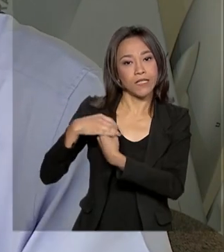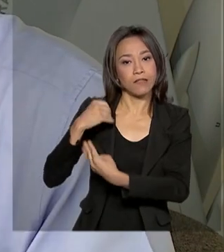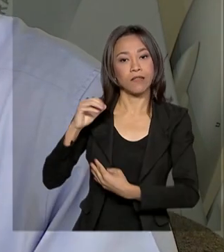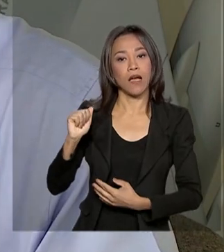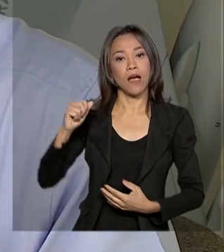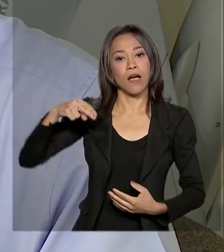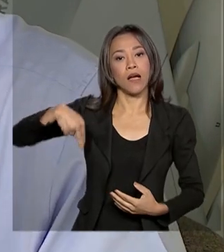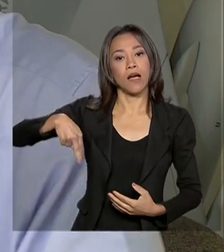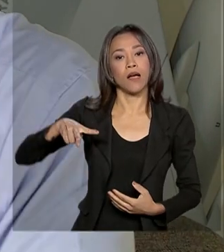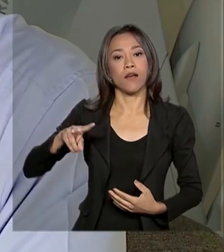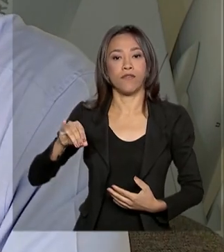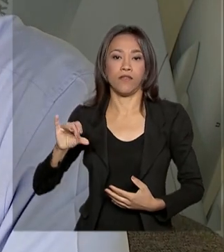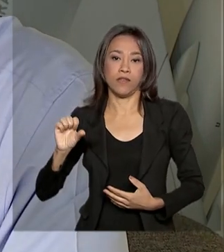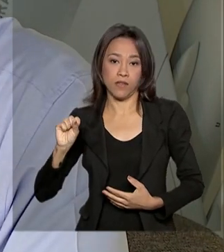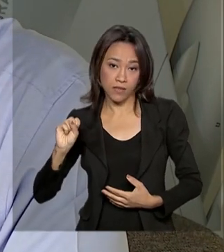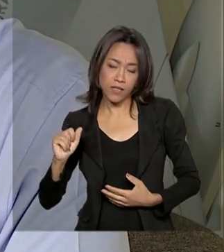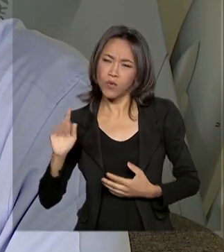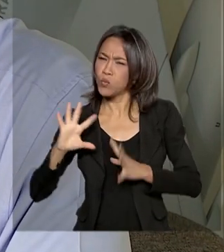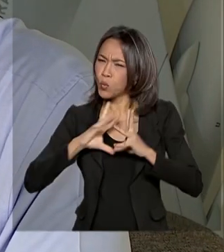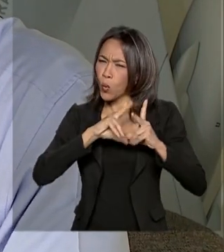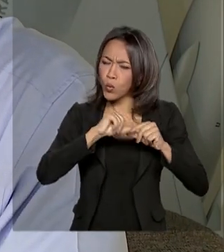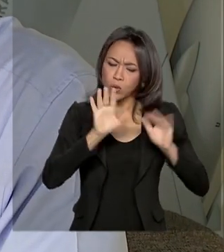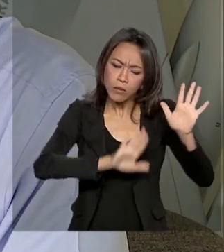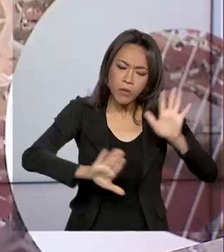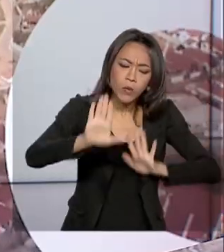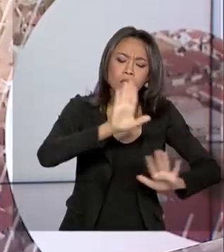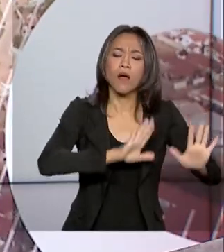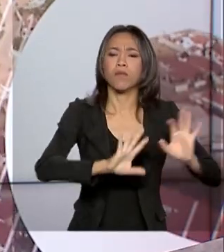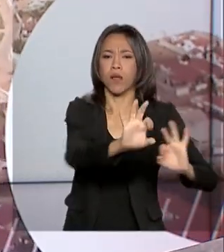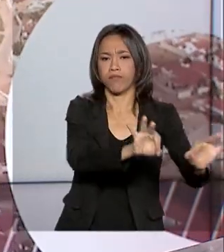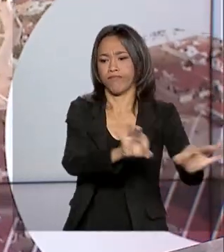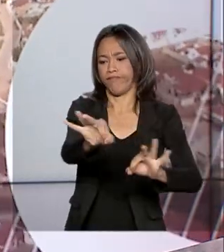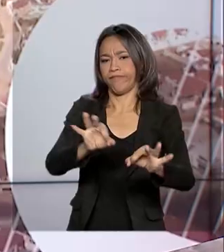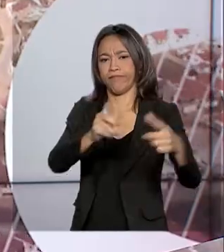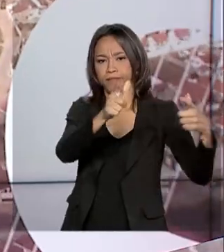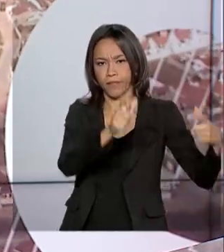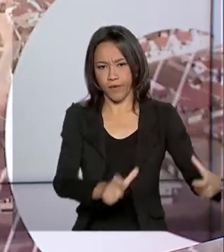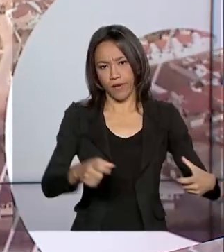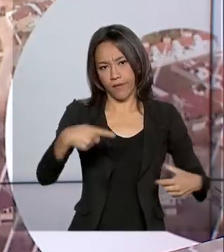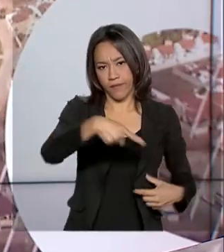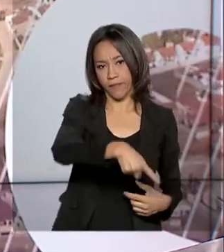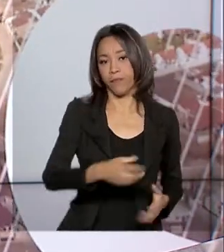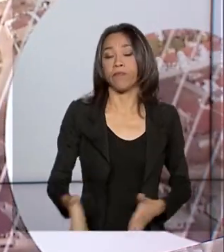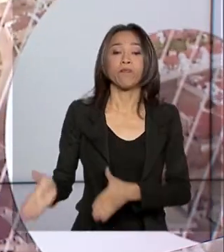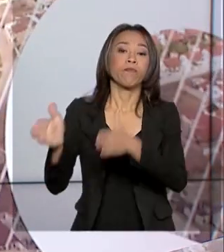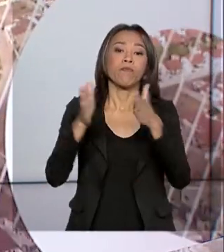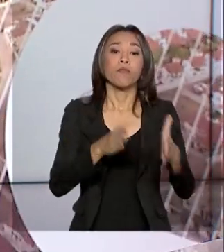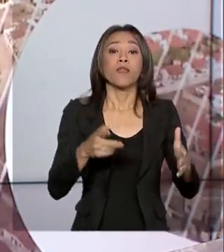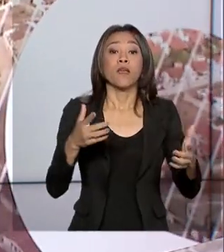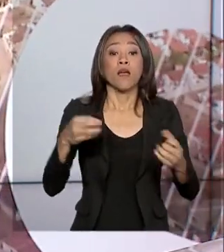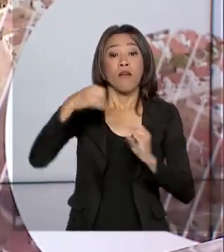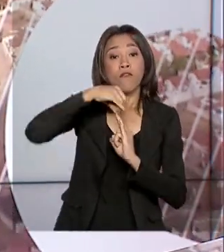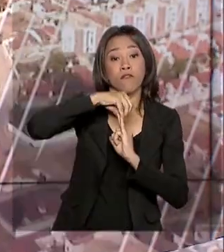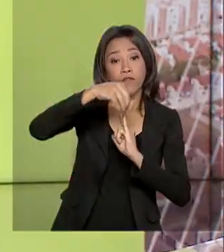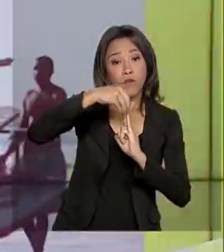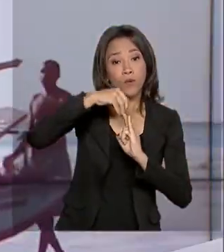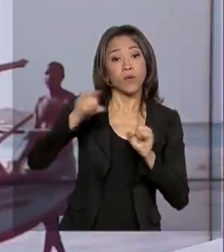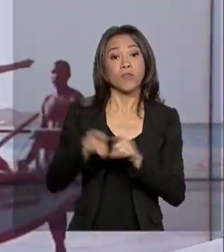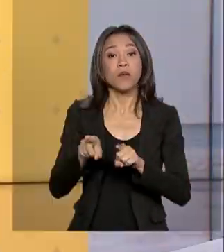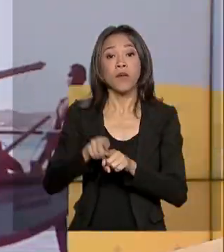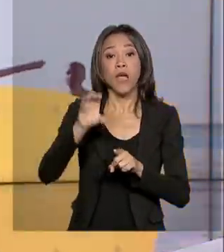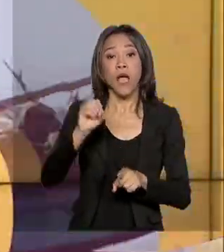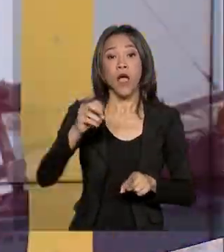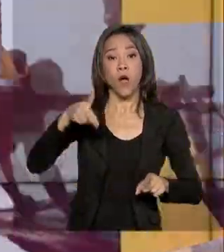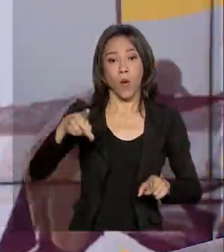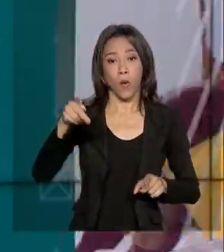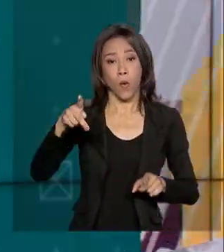antialérgico. Então, esses cuidados todos estão sendo feitos. E a Fiocruz e a OPAS, Organização Pan-Americana de Saúde,